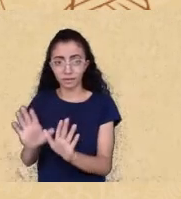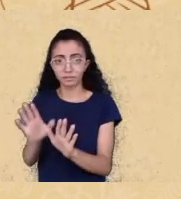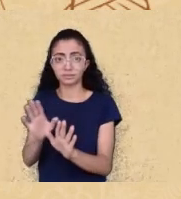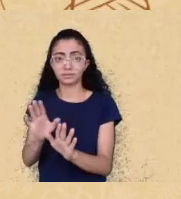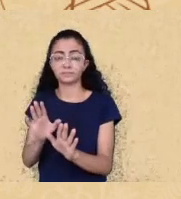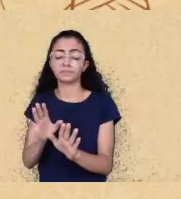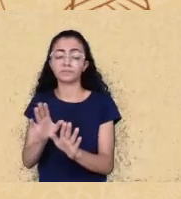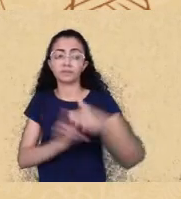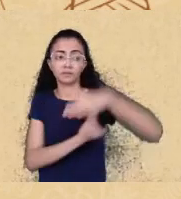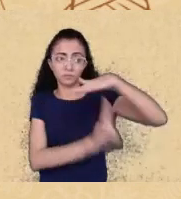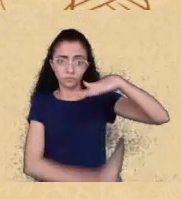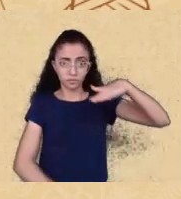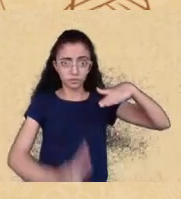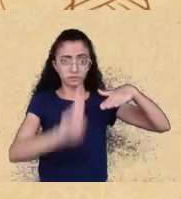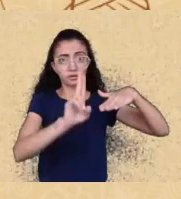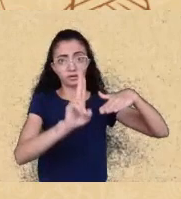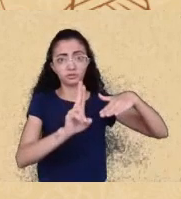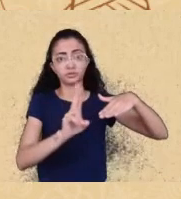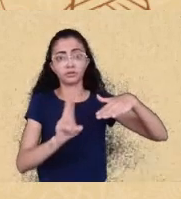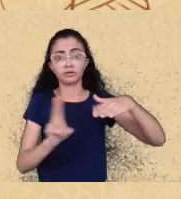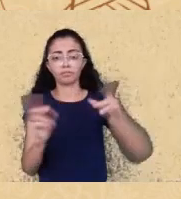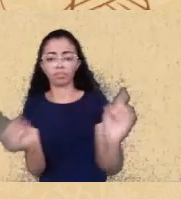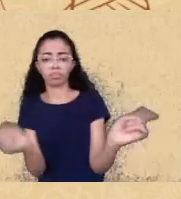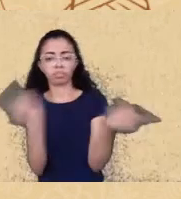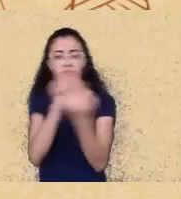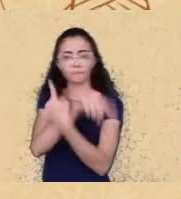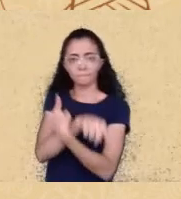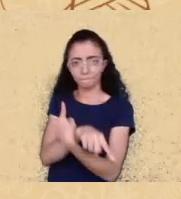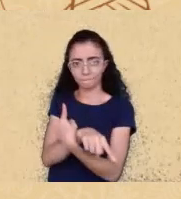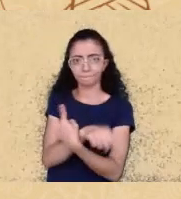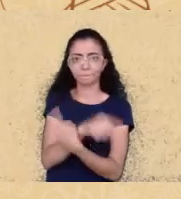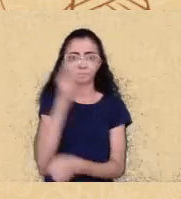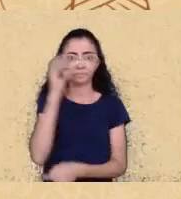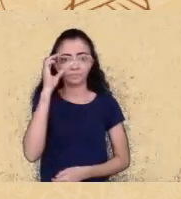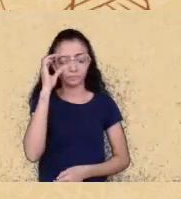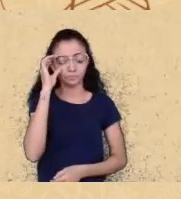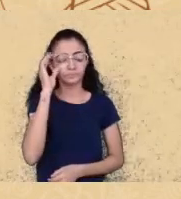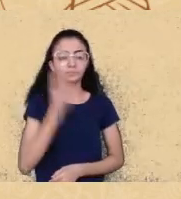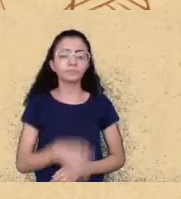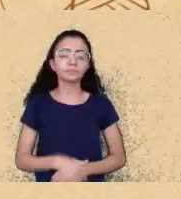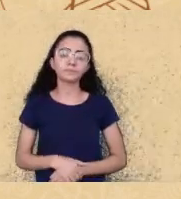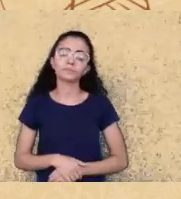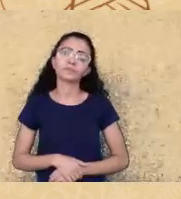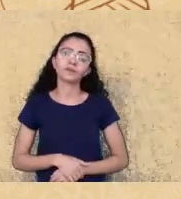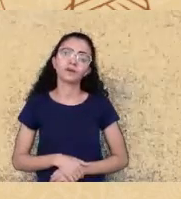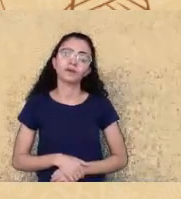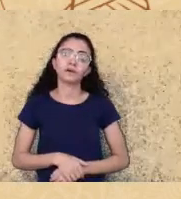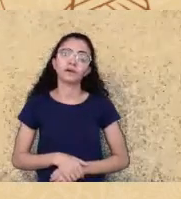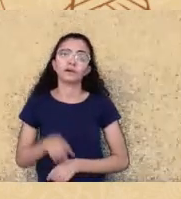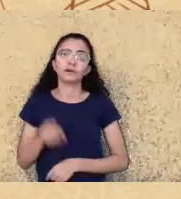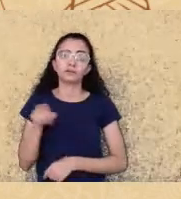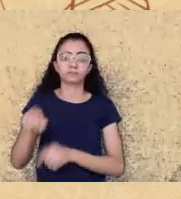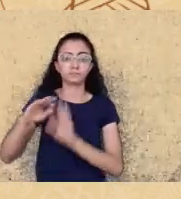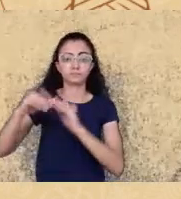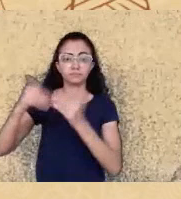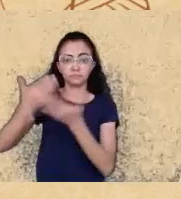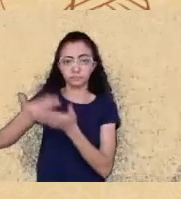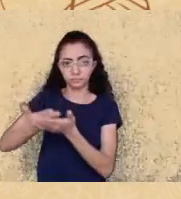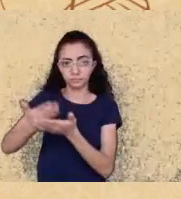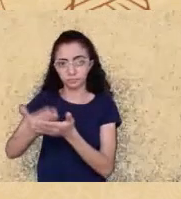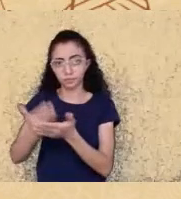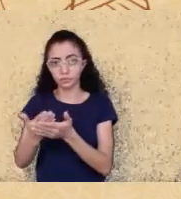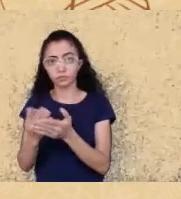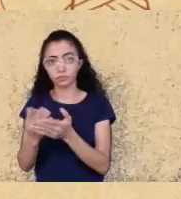instituição particular na educação básica vem para o ensino público e quem fez ensino público vai para a instituição particular